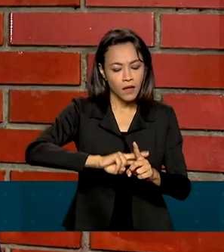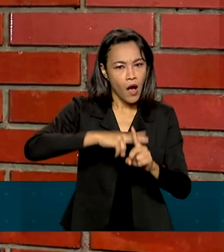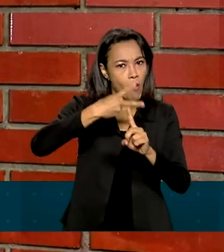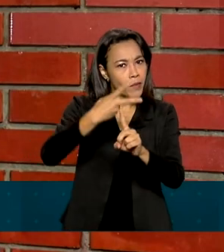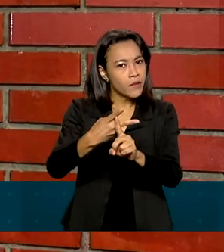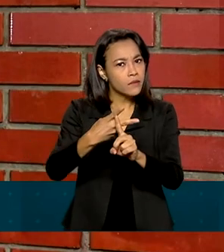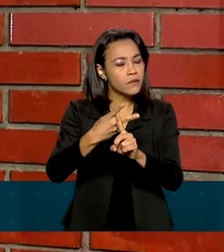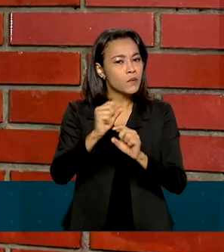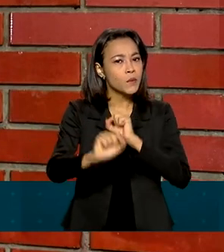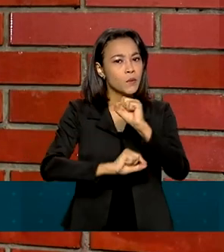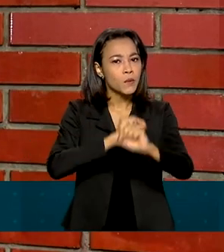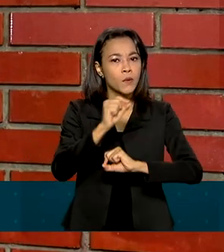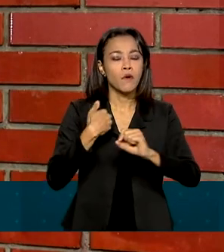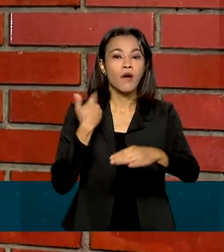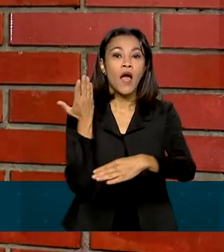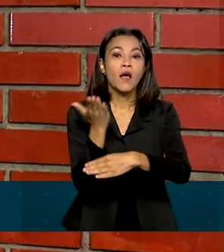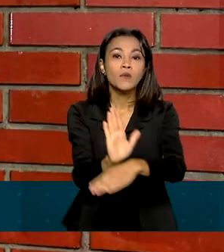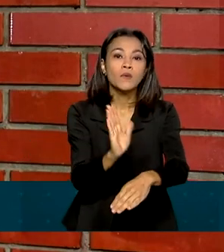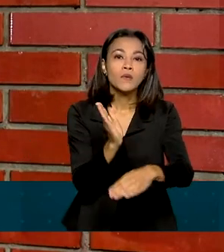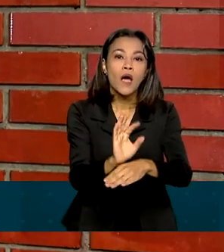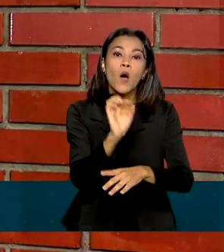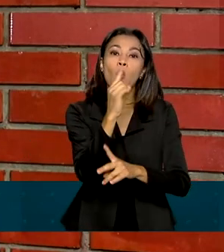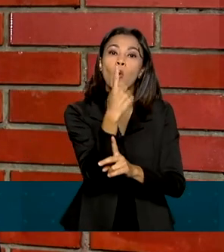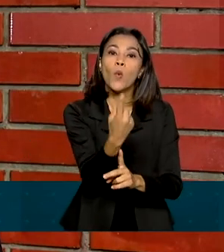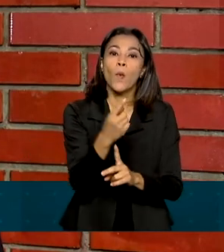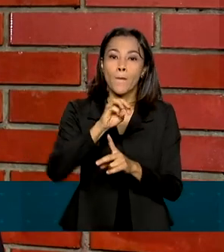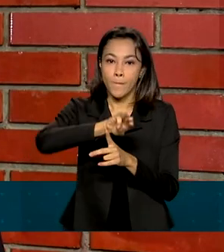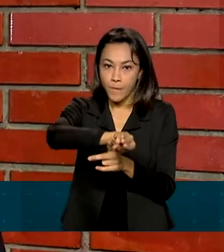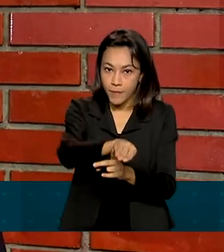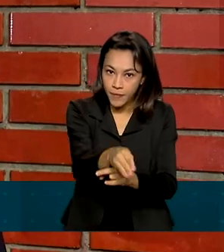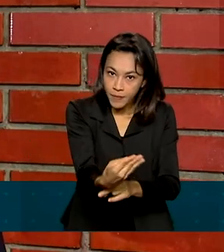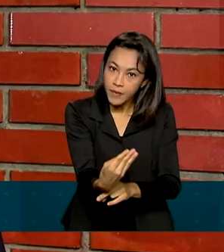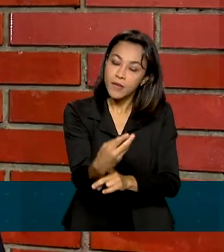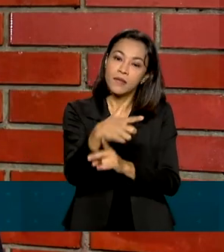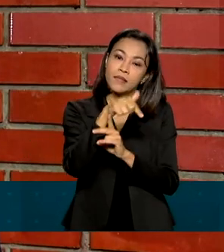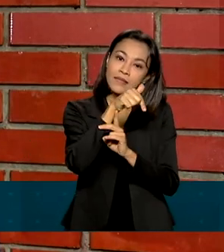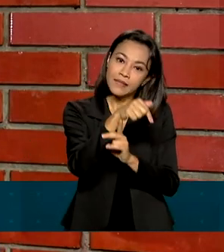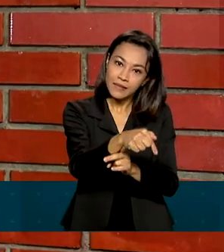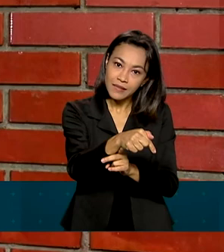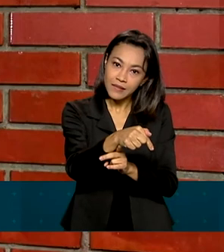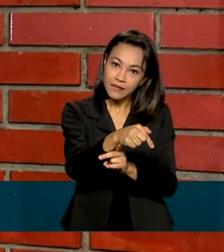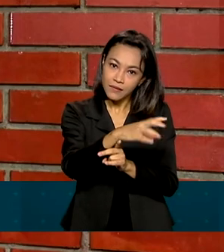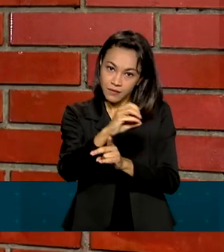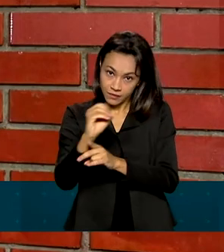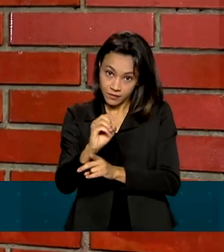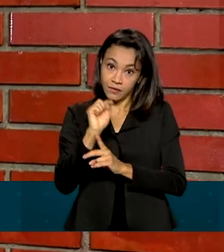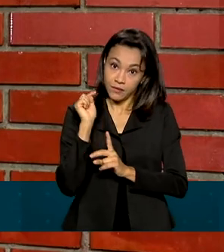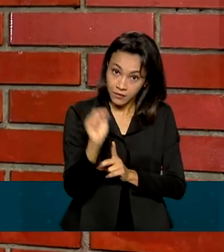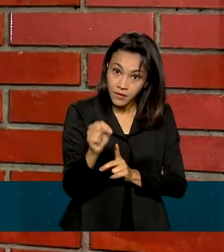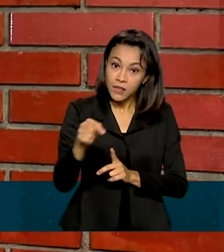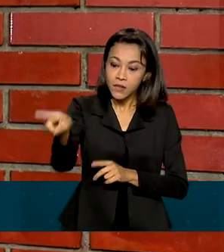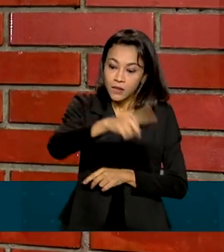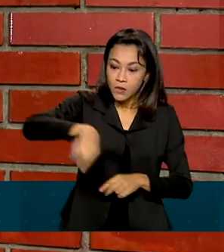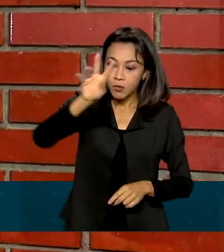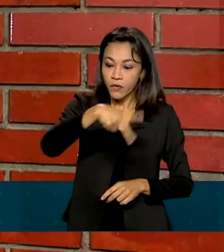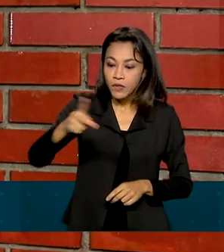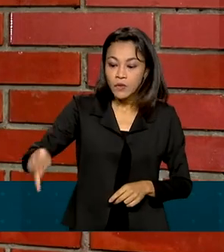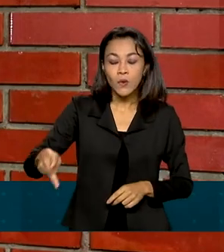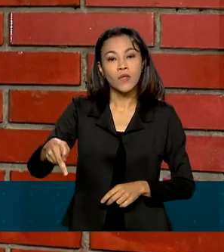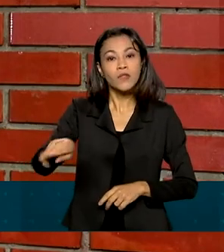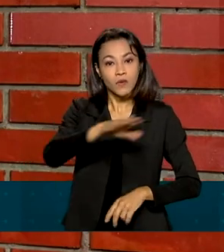beneficiará cerca de 1 milhão e 700 mil professores das redes